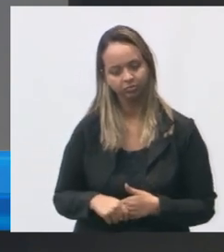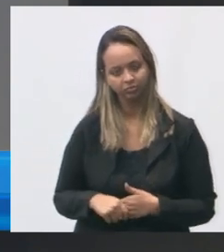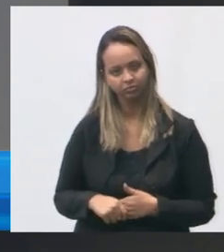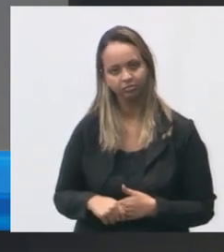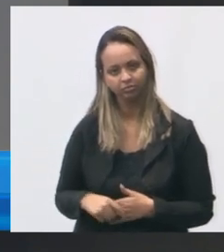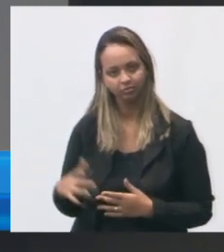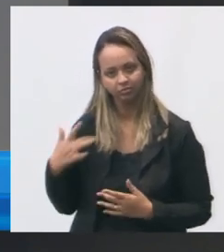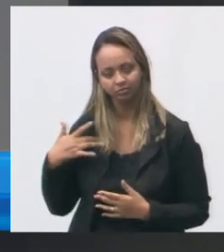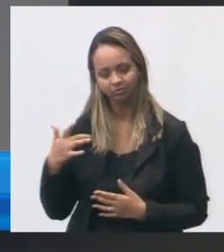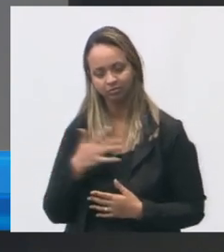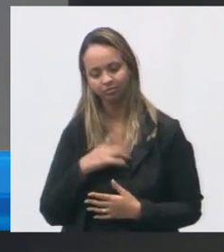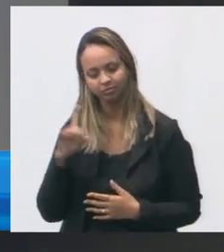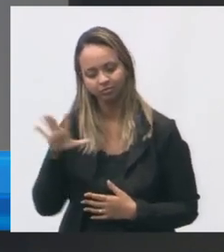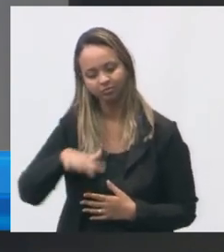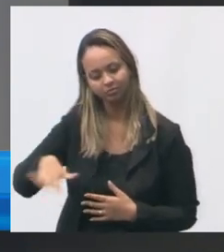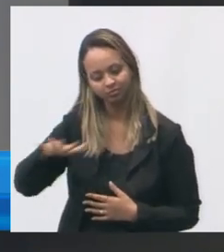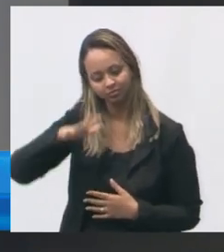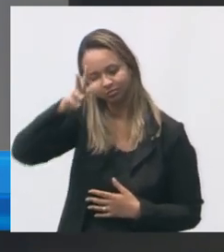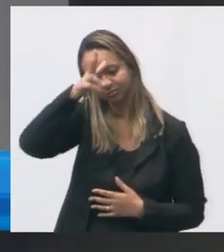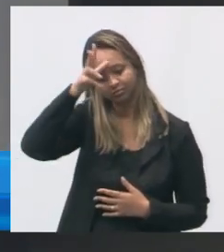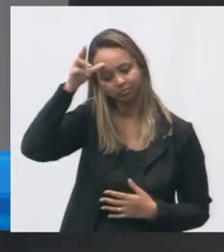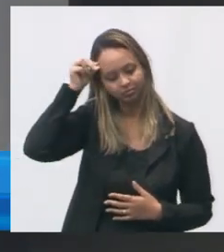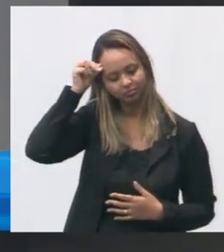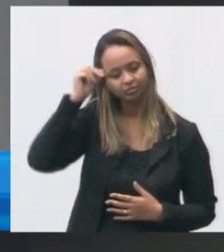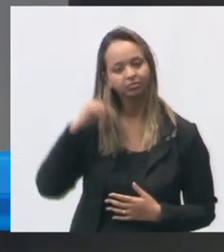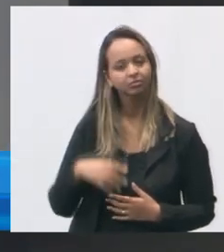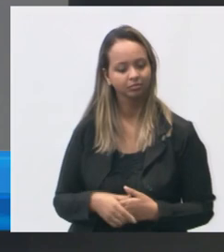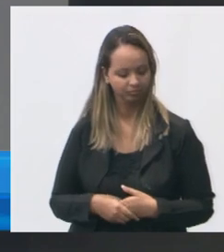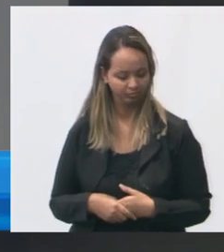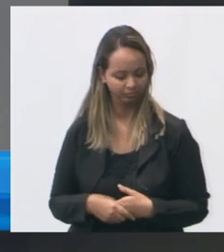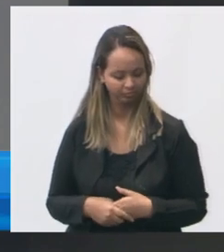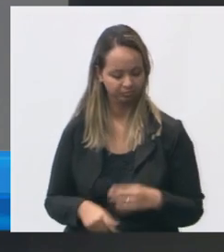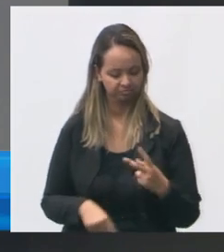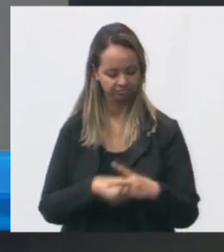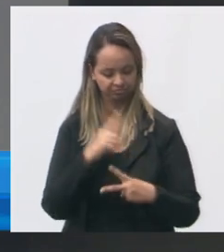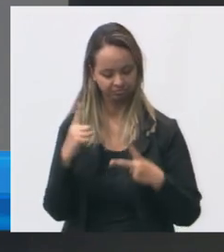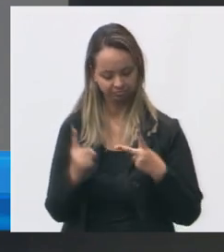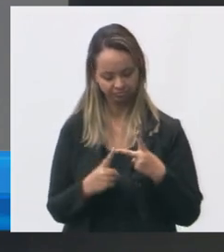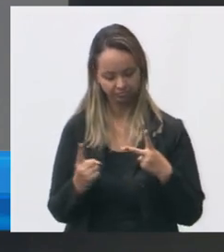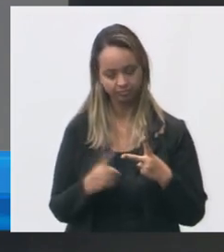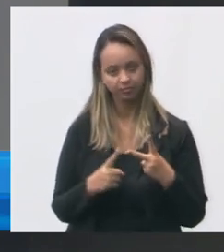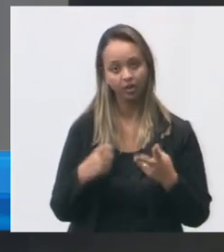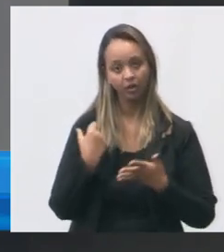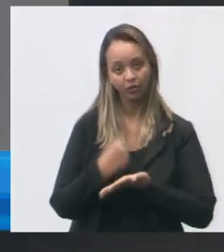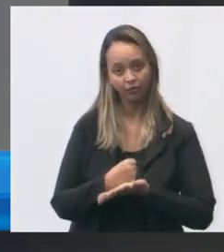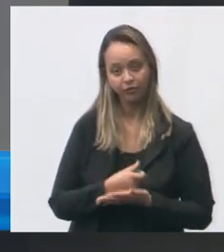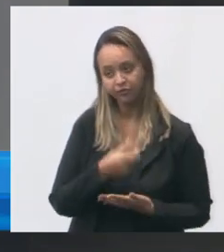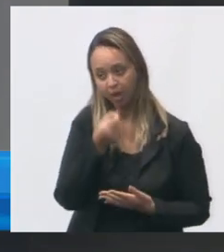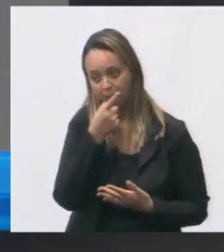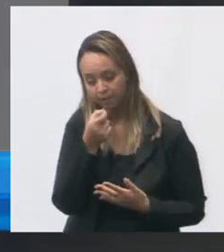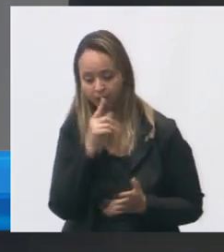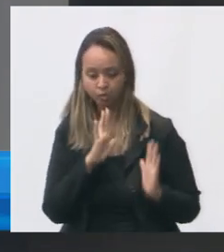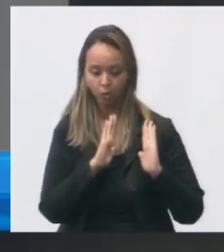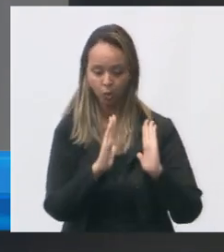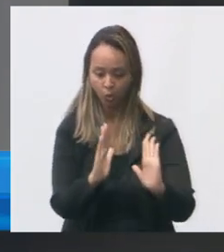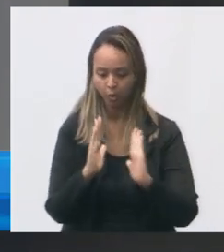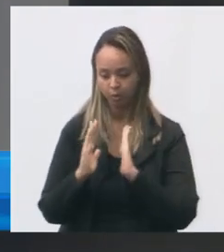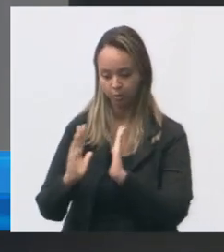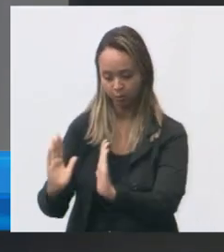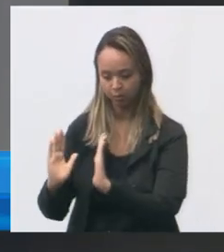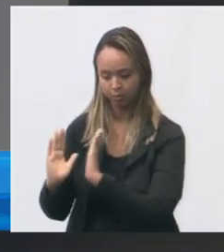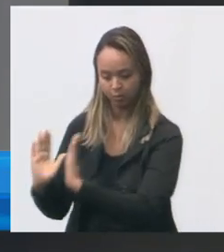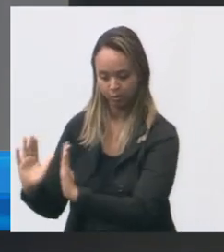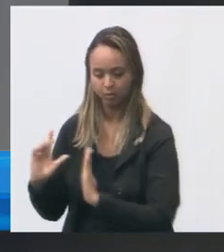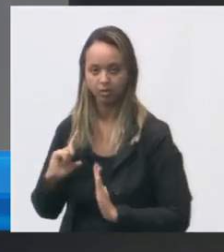do município aqui é o segundo pavimento fica a farmácia os corredores aqui